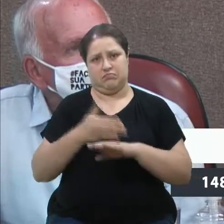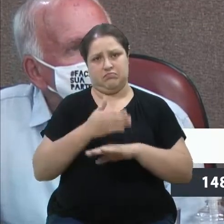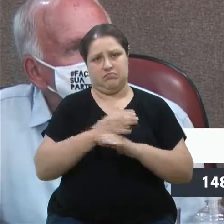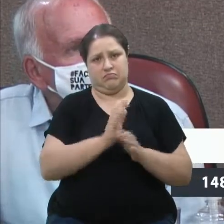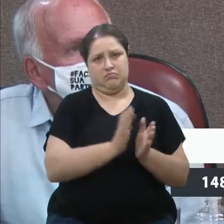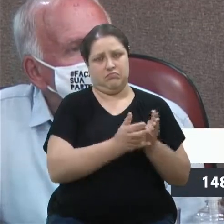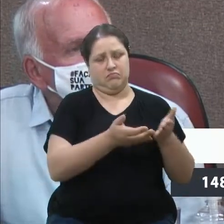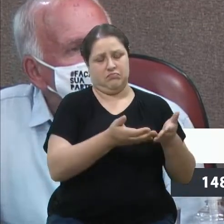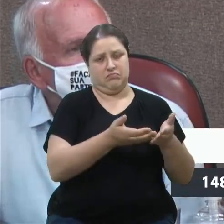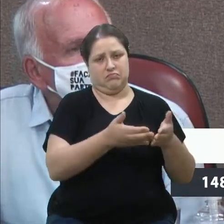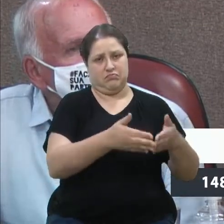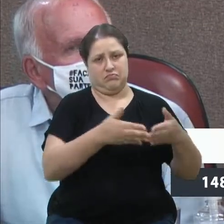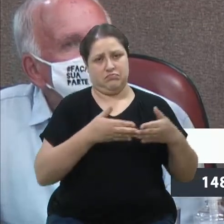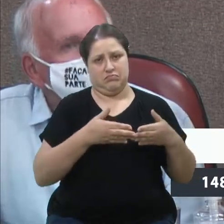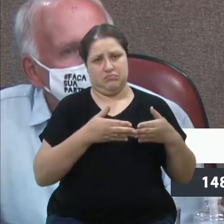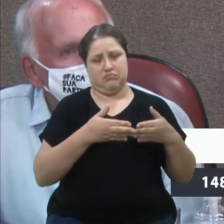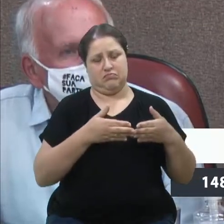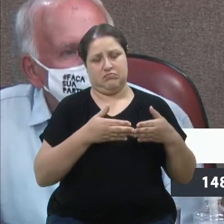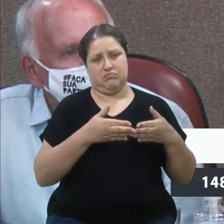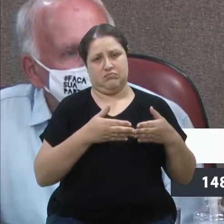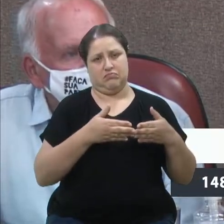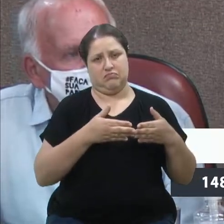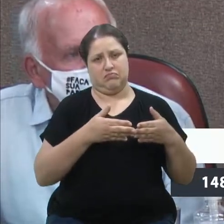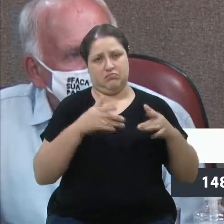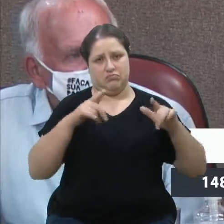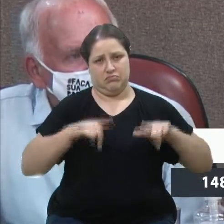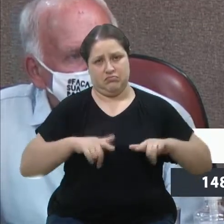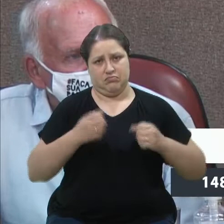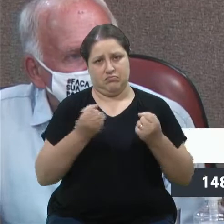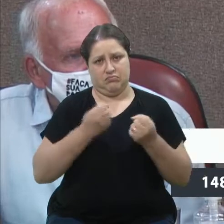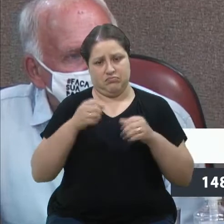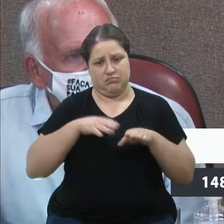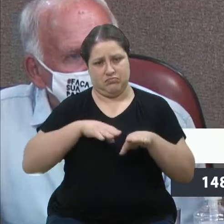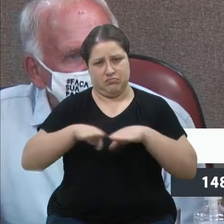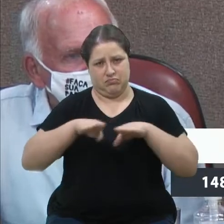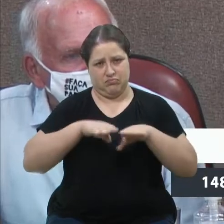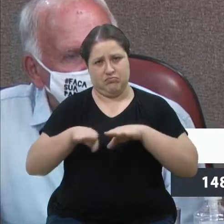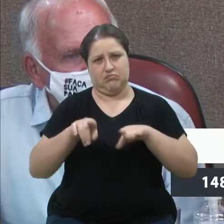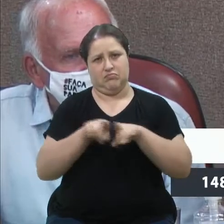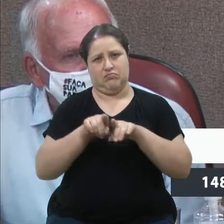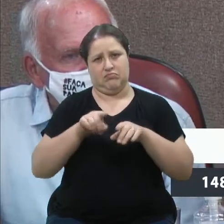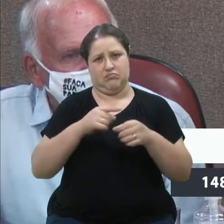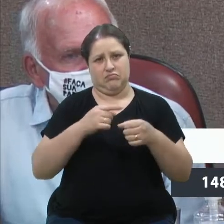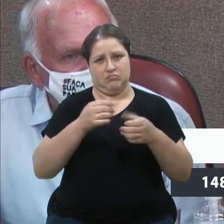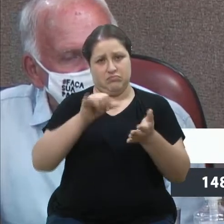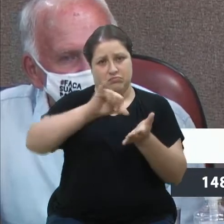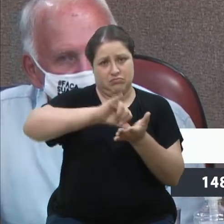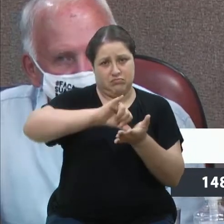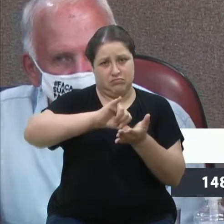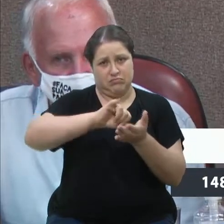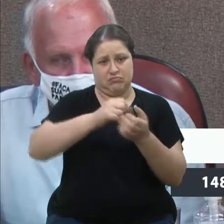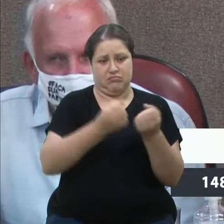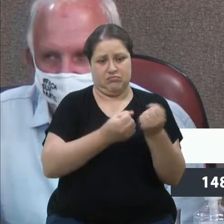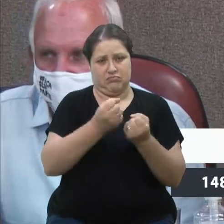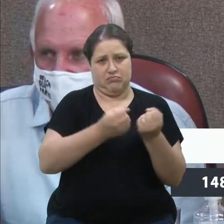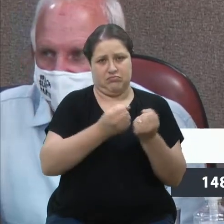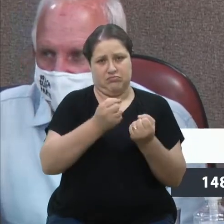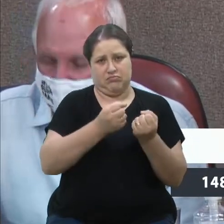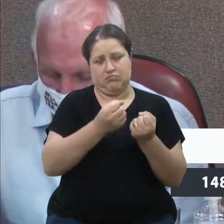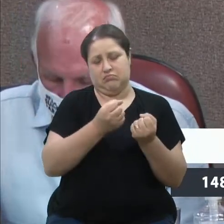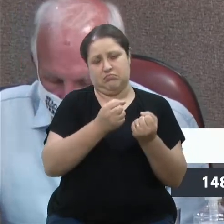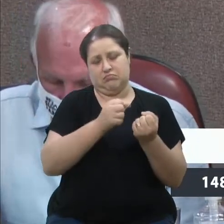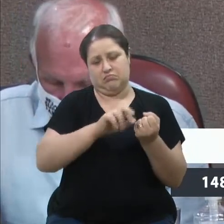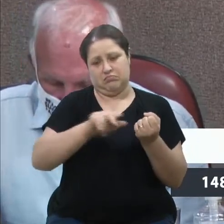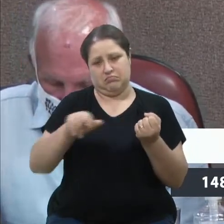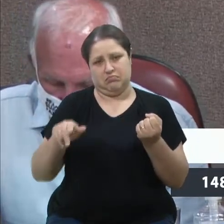do autódromo ou do centro automotivo aqui em nossa cidade para a questão de desenvolvimento aqui da nossa cidade e atendimento a essa demanda,